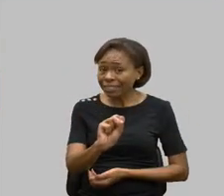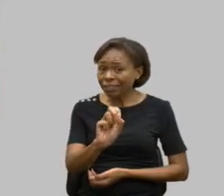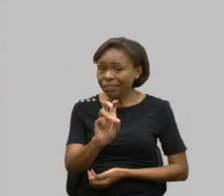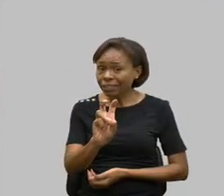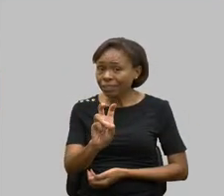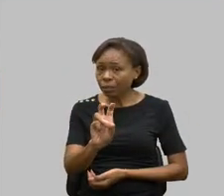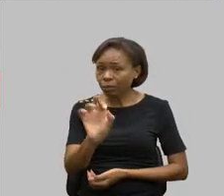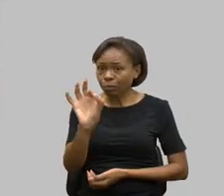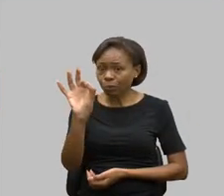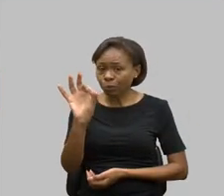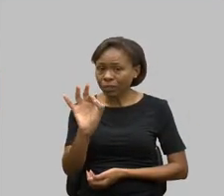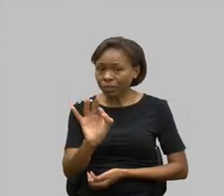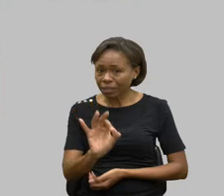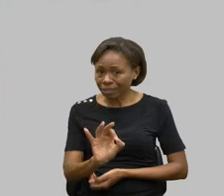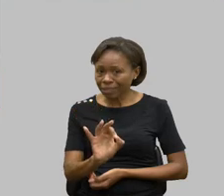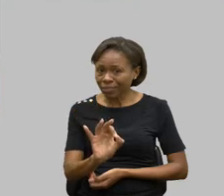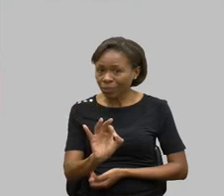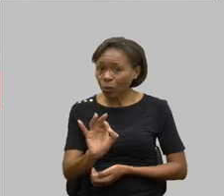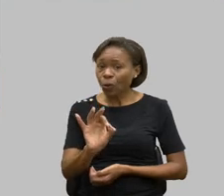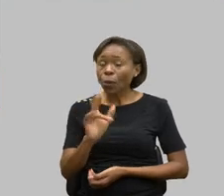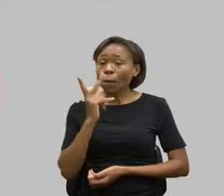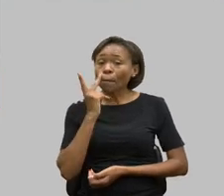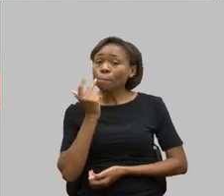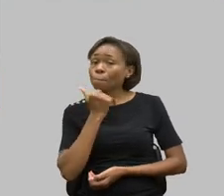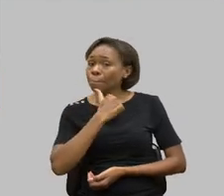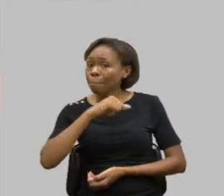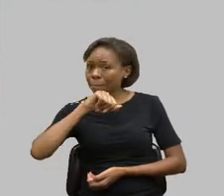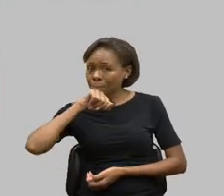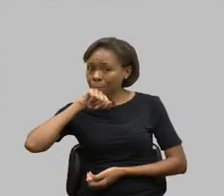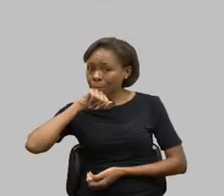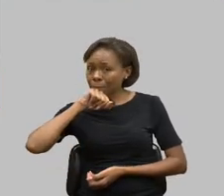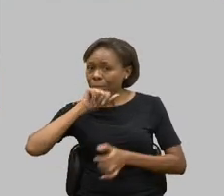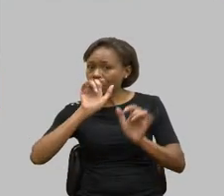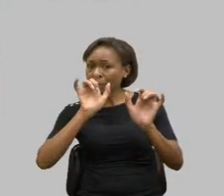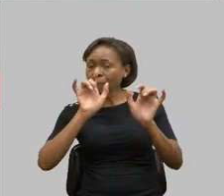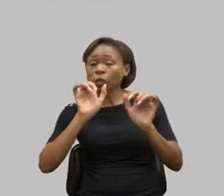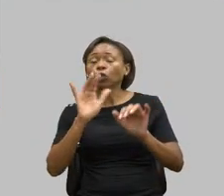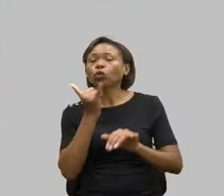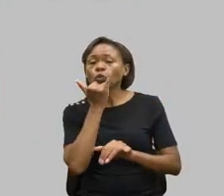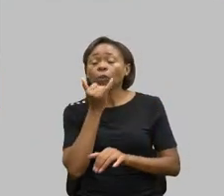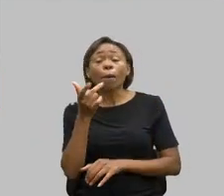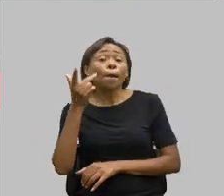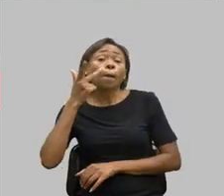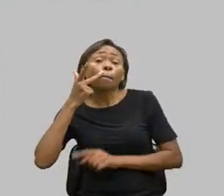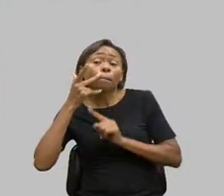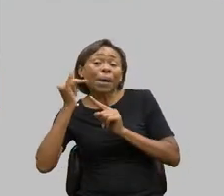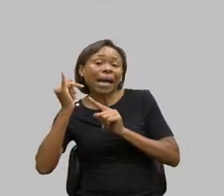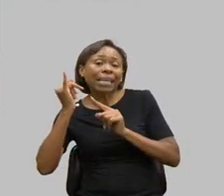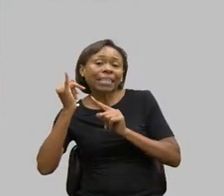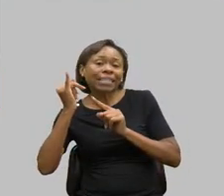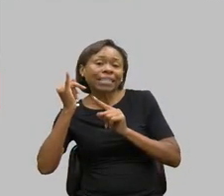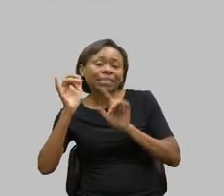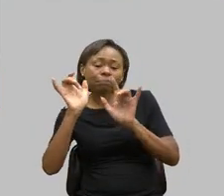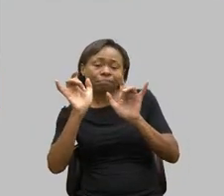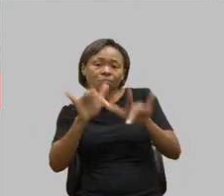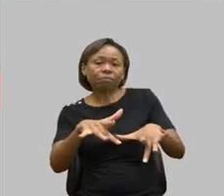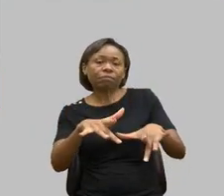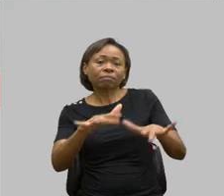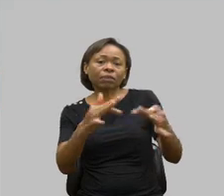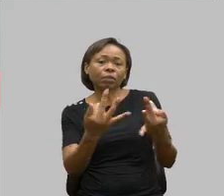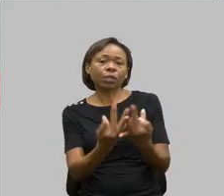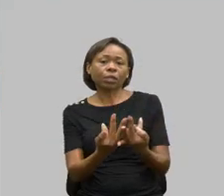85% dos pais abandonam a família e vão embora. E a mulher fica sozinha